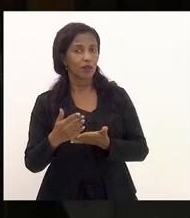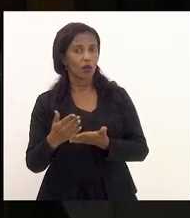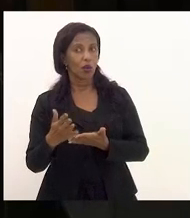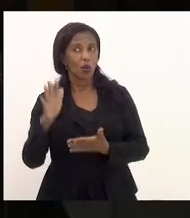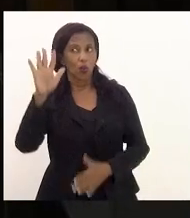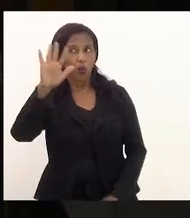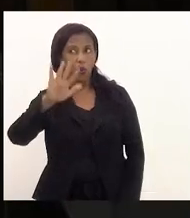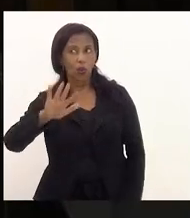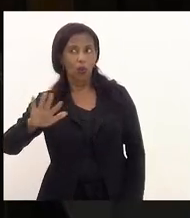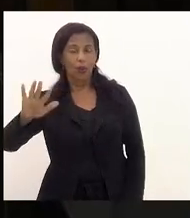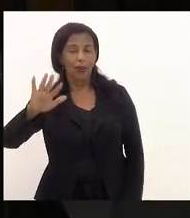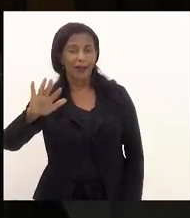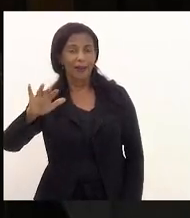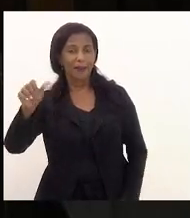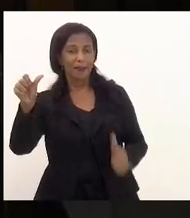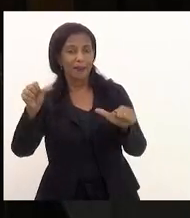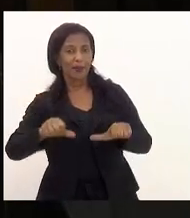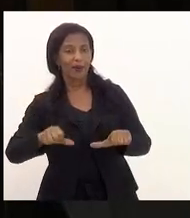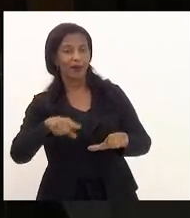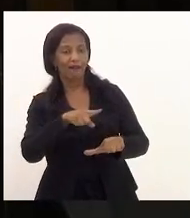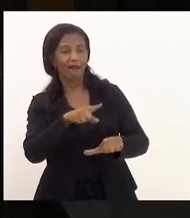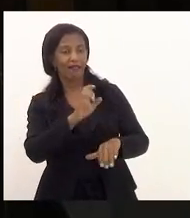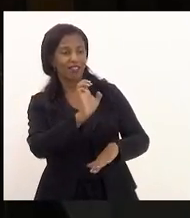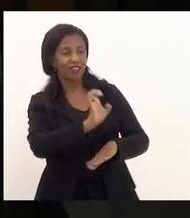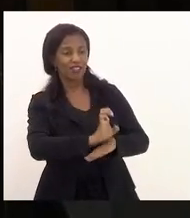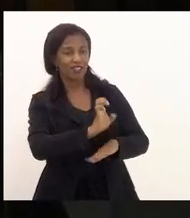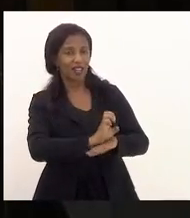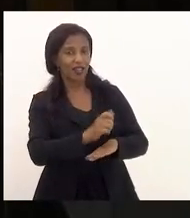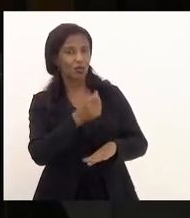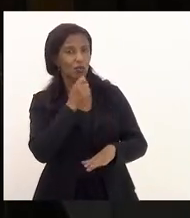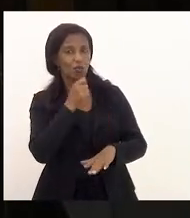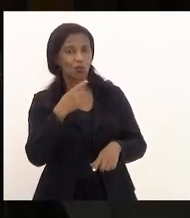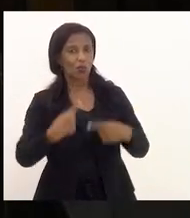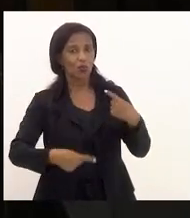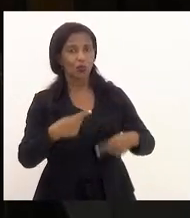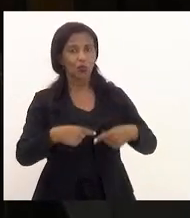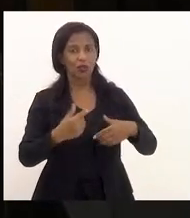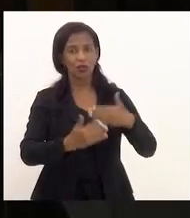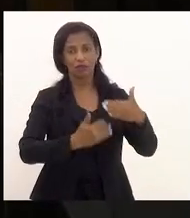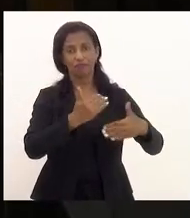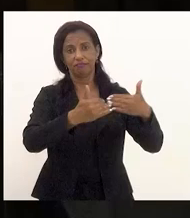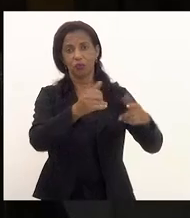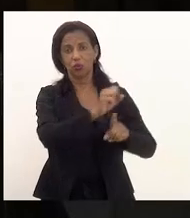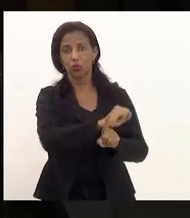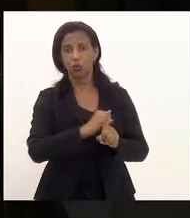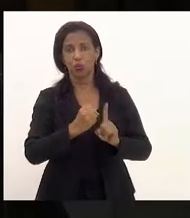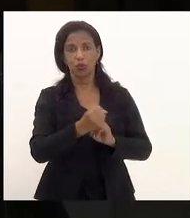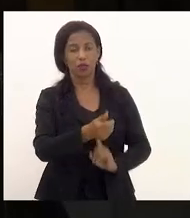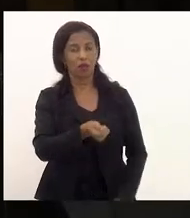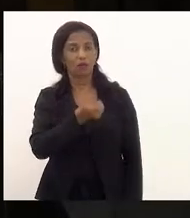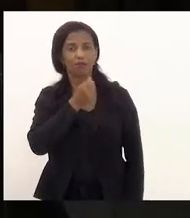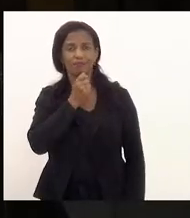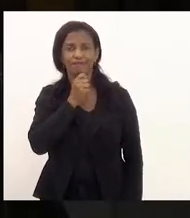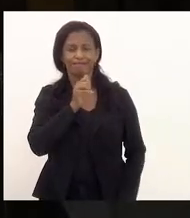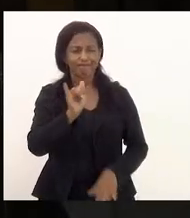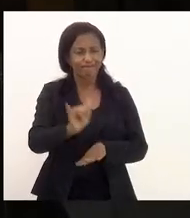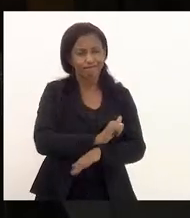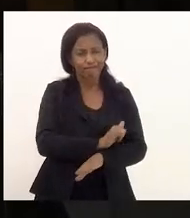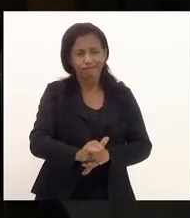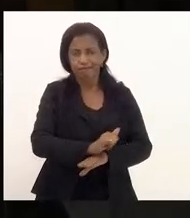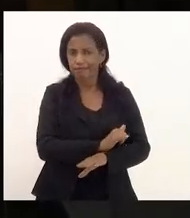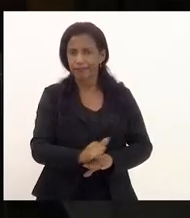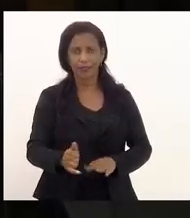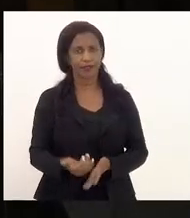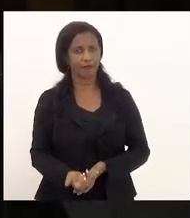cenário do Estado que não tem uma política de desenvolvimento econômico e social estratégica